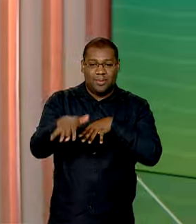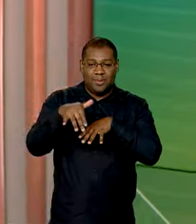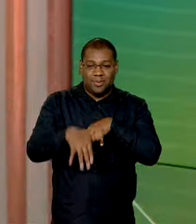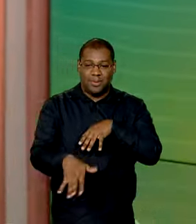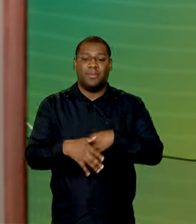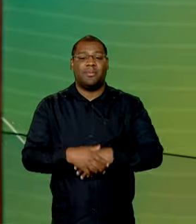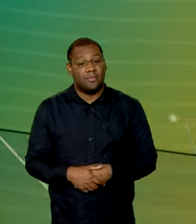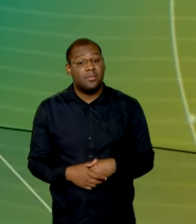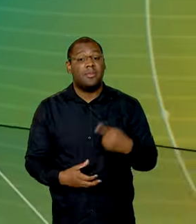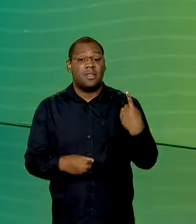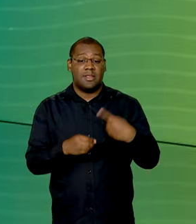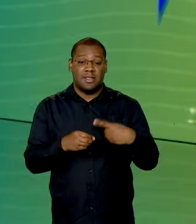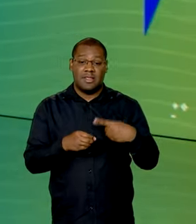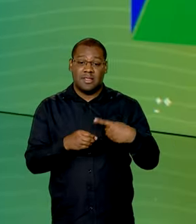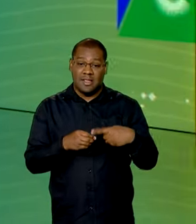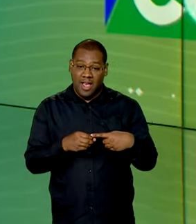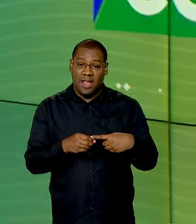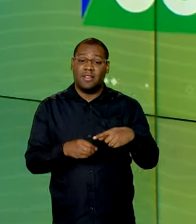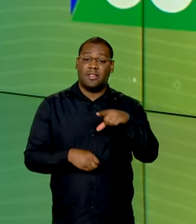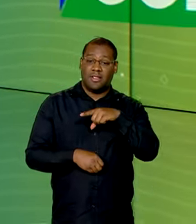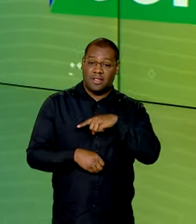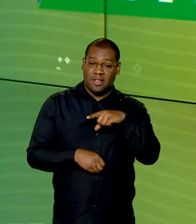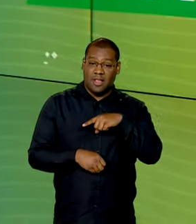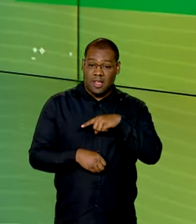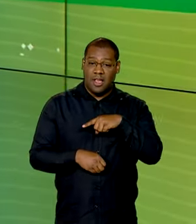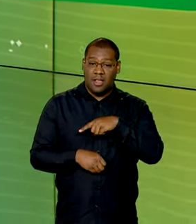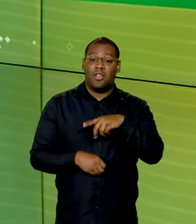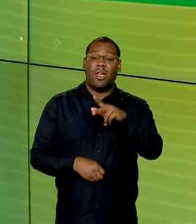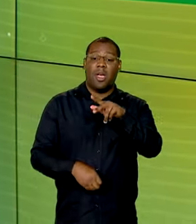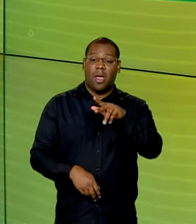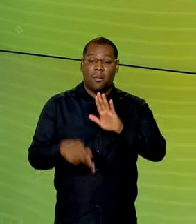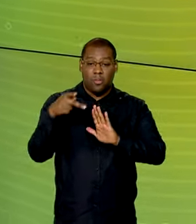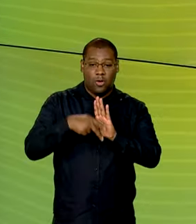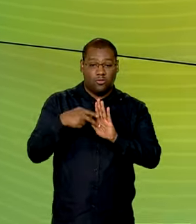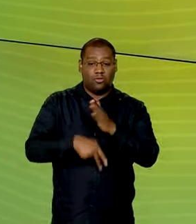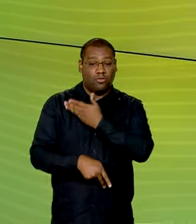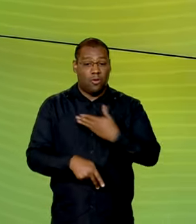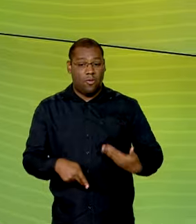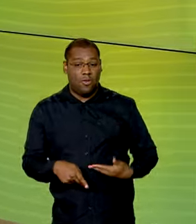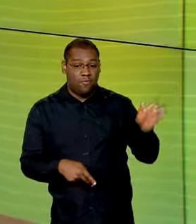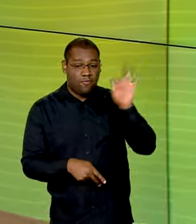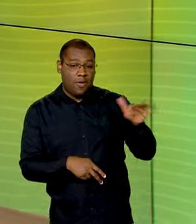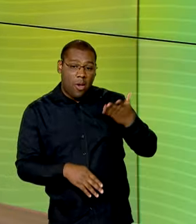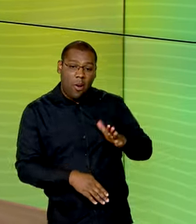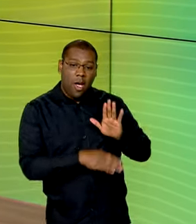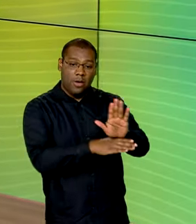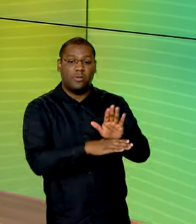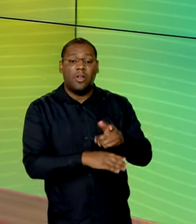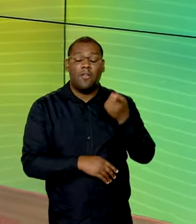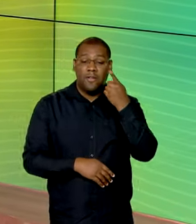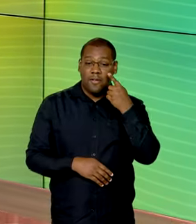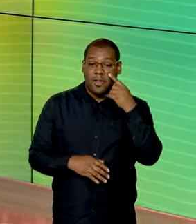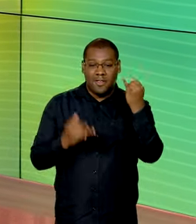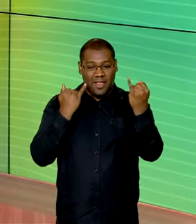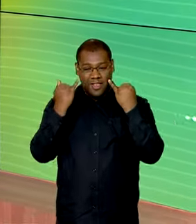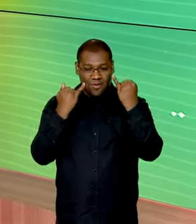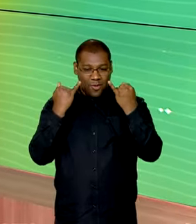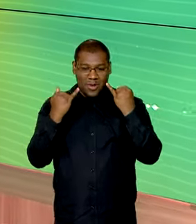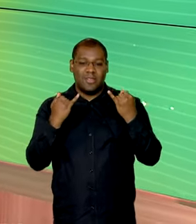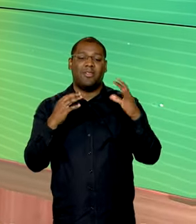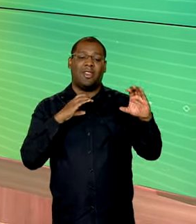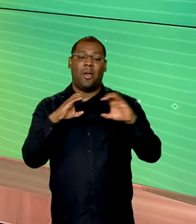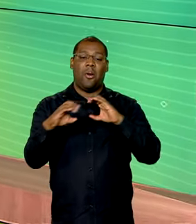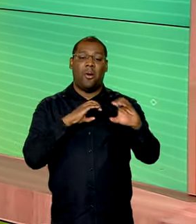municípios brasileiros, é atendida por programas e projetos do governo federal. Então, vamos dar uma olhada nos dados disponíveis no